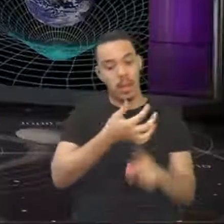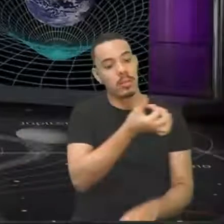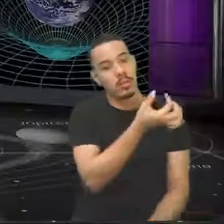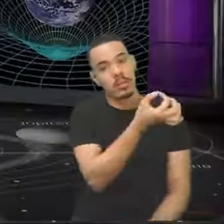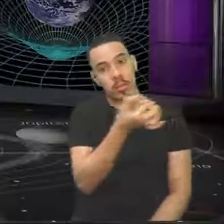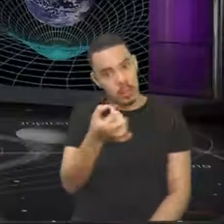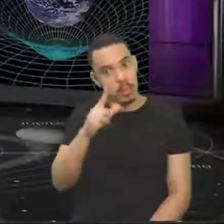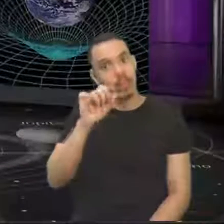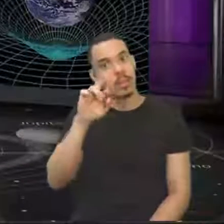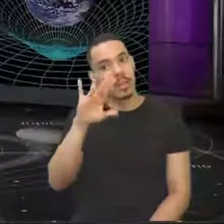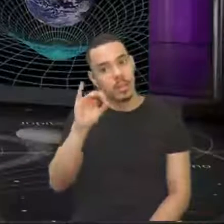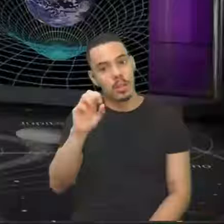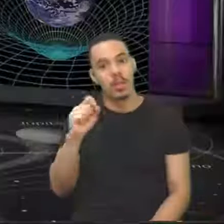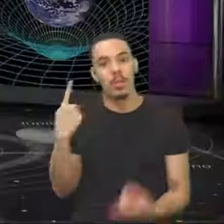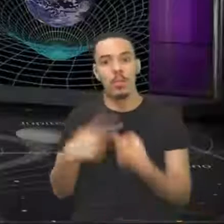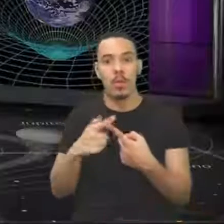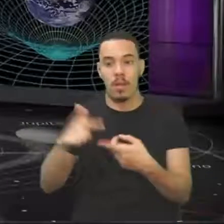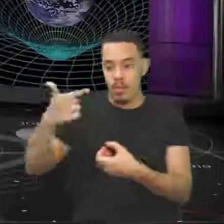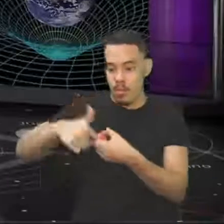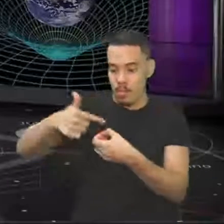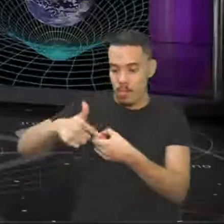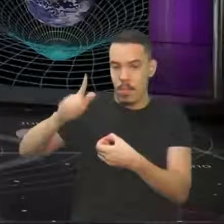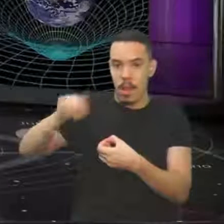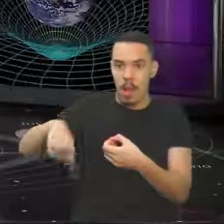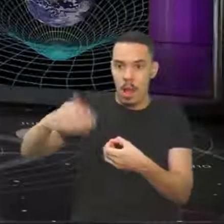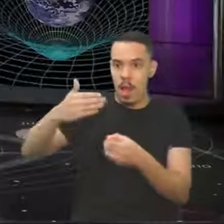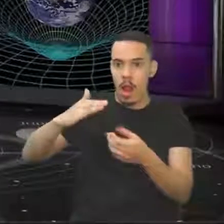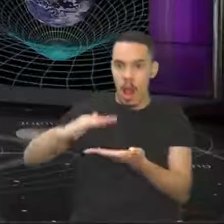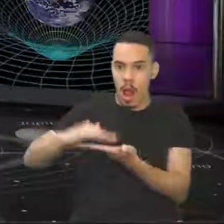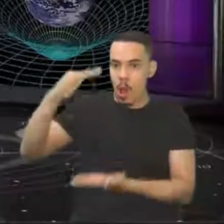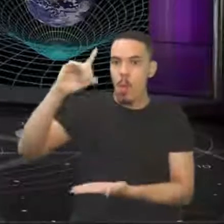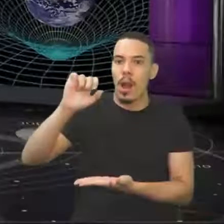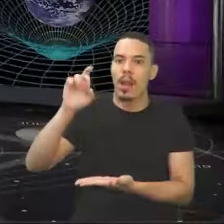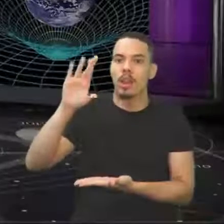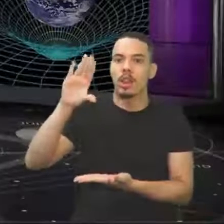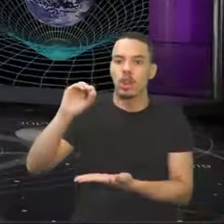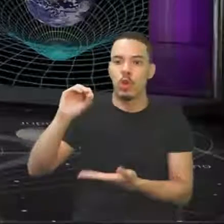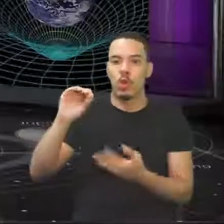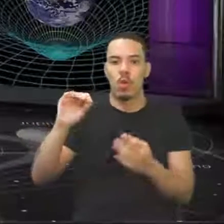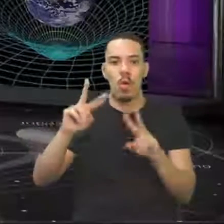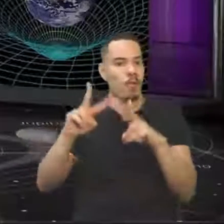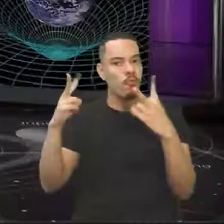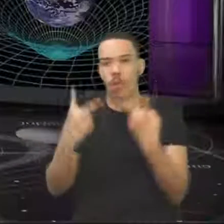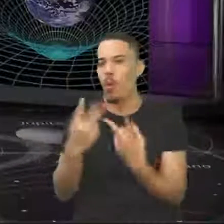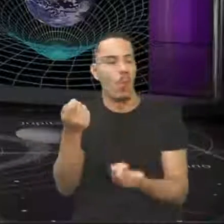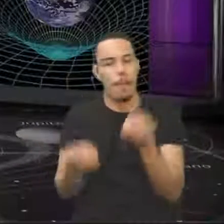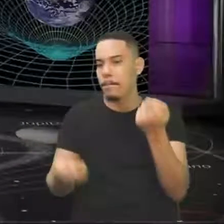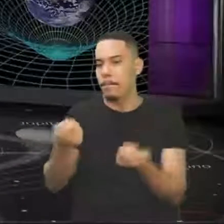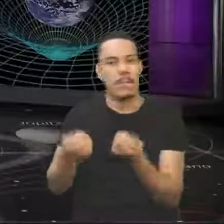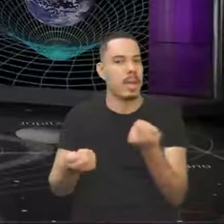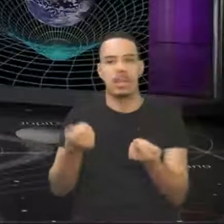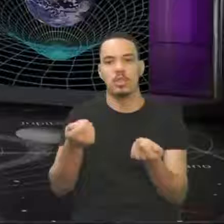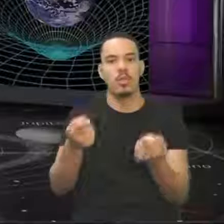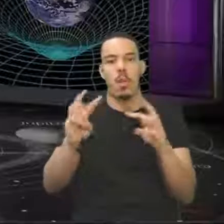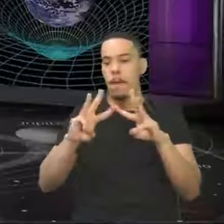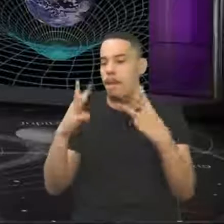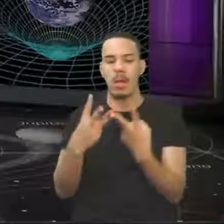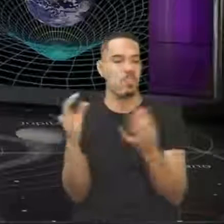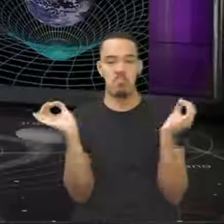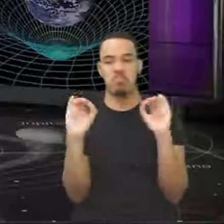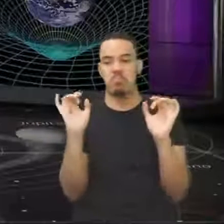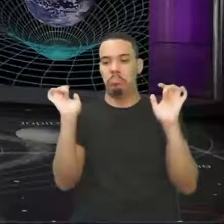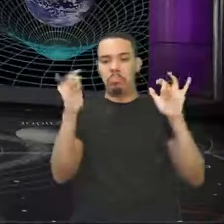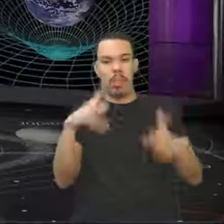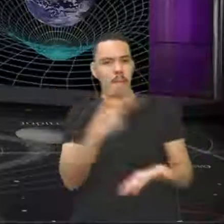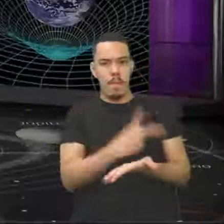Porque você vende na bomba pelo litro. que passa ali é o volume. Ela não mede o peso, que é a massa. A massa